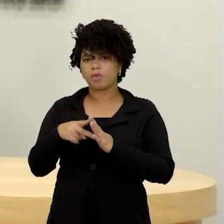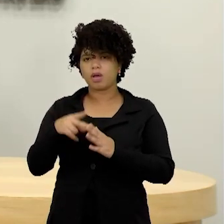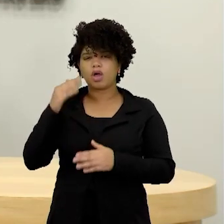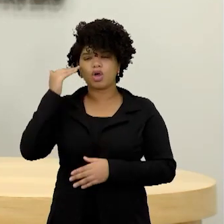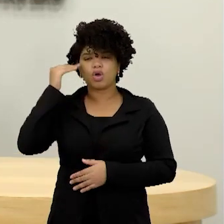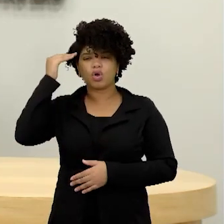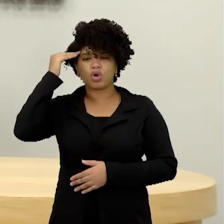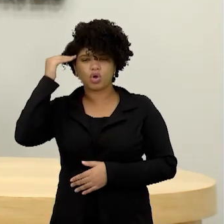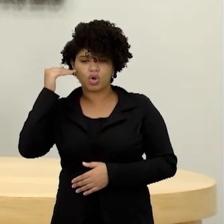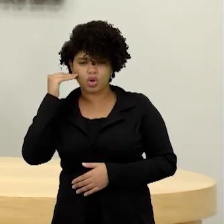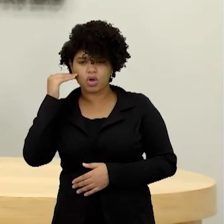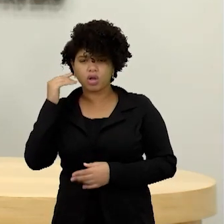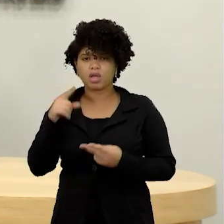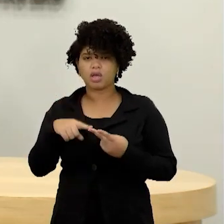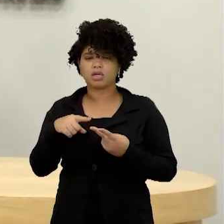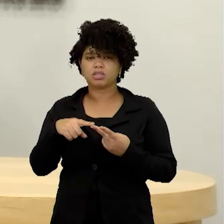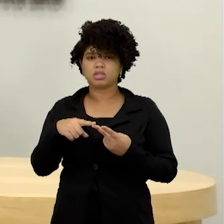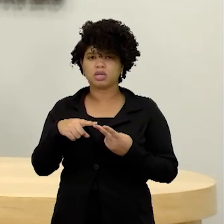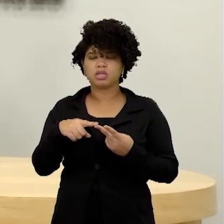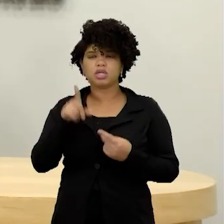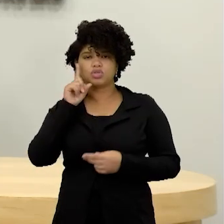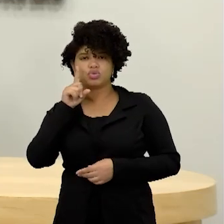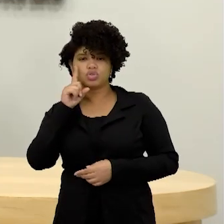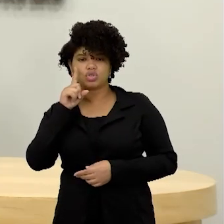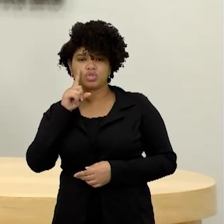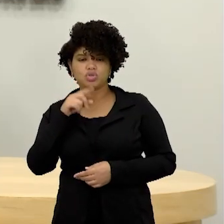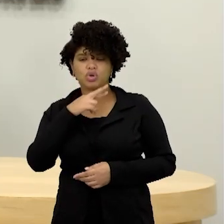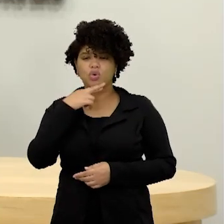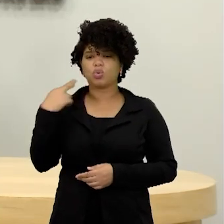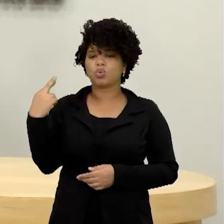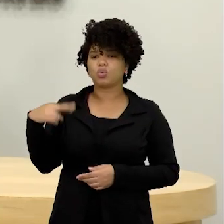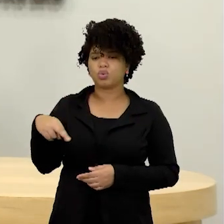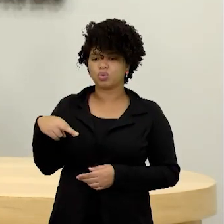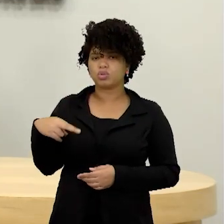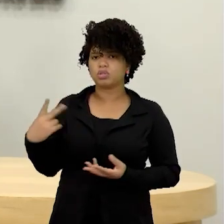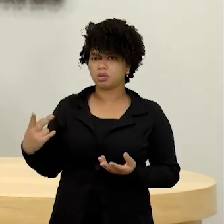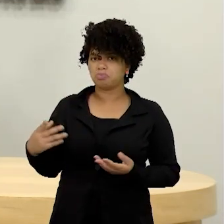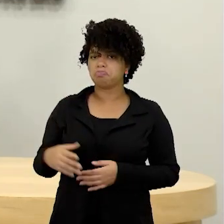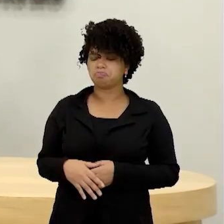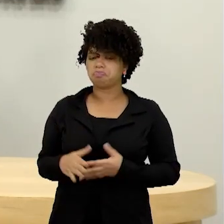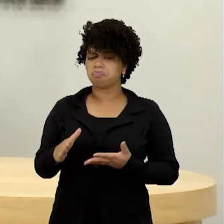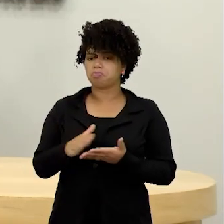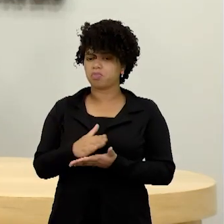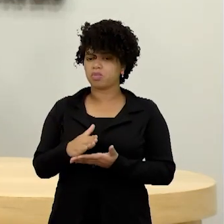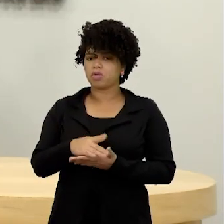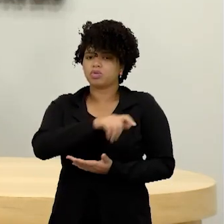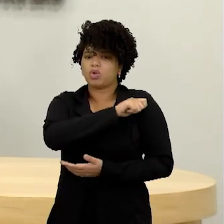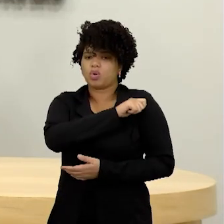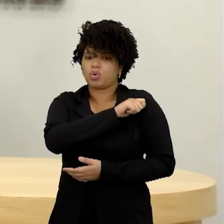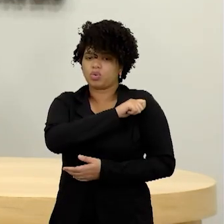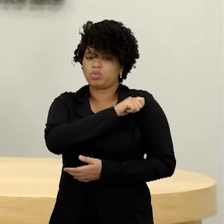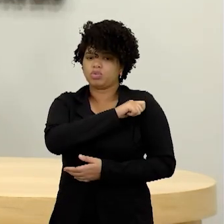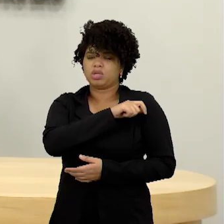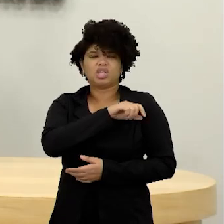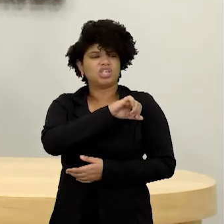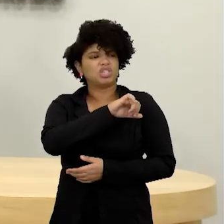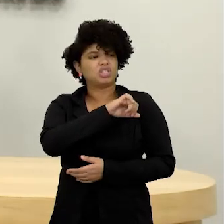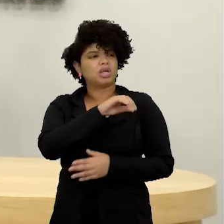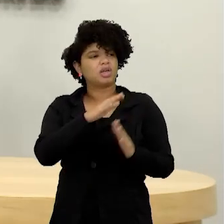Coreia, professora Samanta aqui, Estados Unidos e Rússia, pessoal também da escola aqui, Marinha de Jales, os alunos do terceiro D.